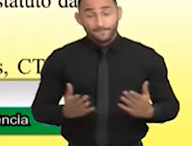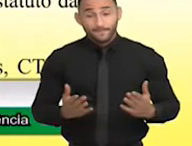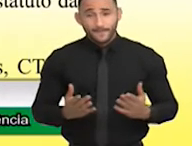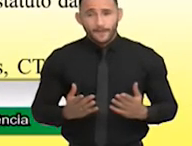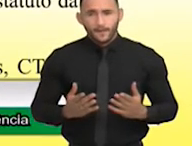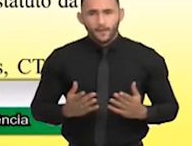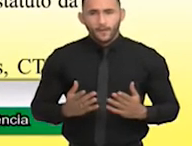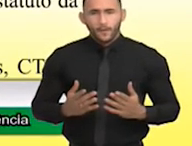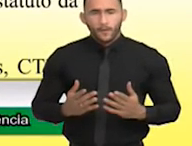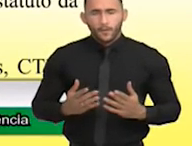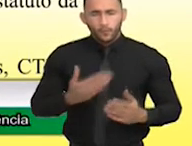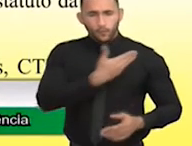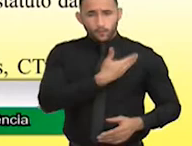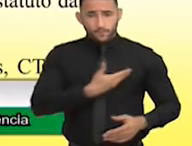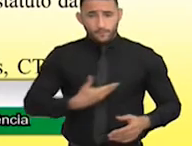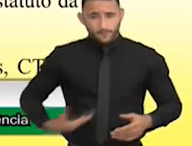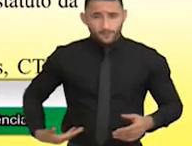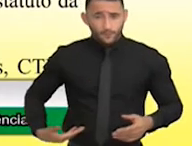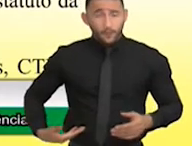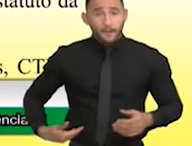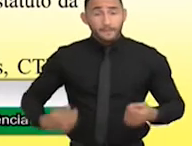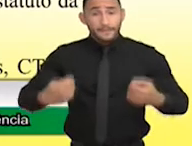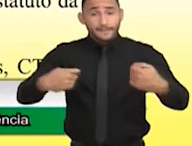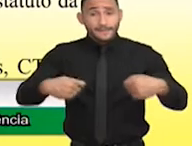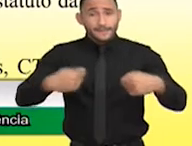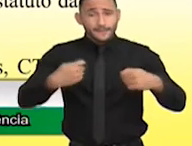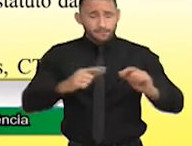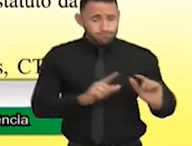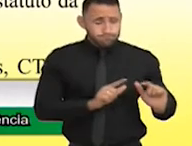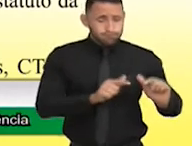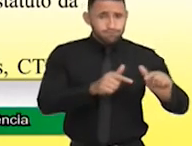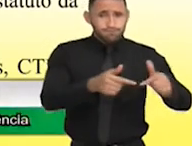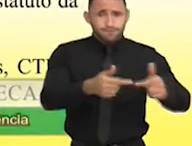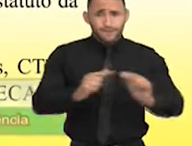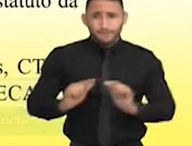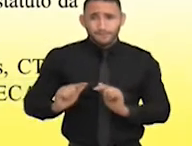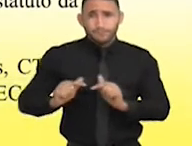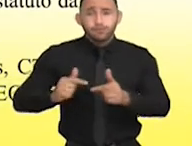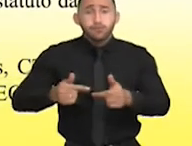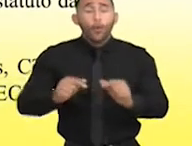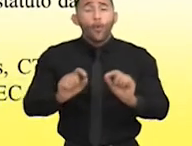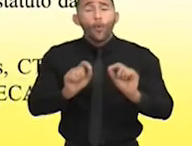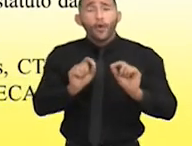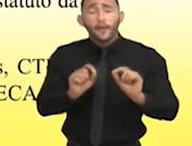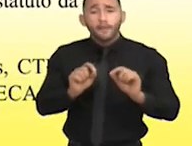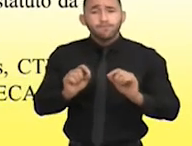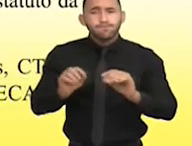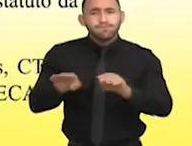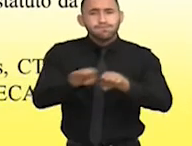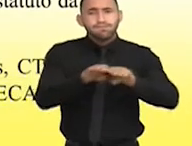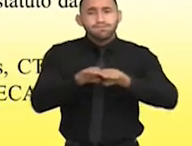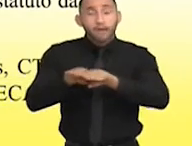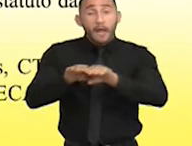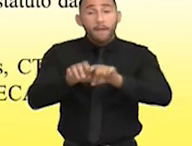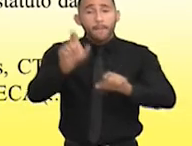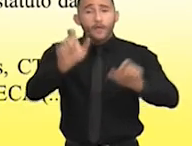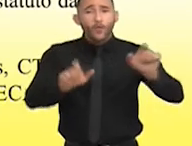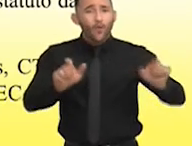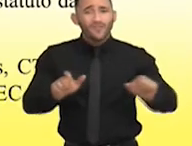o poder público, senhores vereadores, como eu disse, ele deve atuar incansavelmente na busca da igualização dos desiguais.